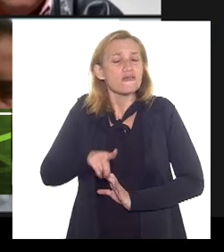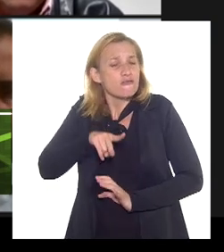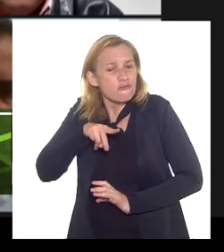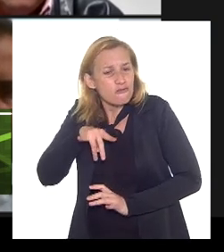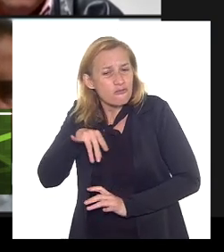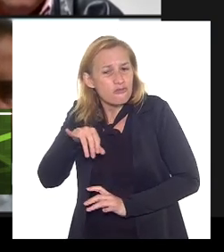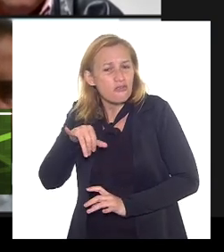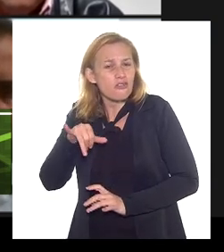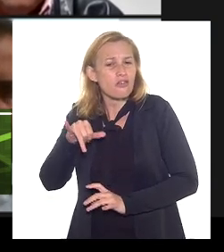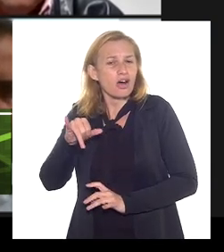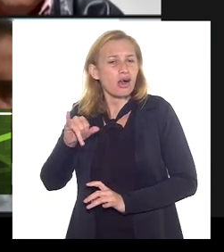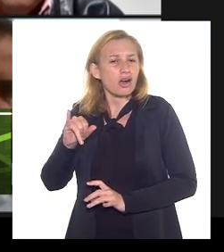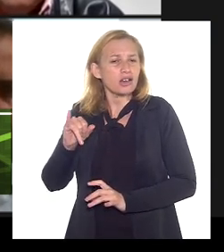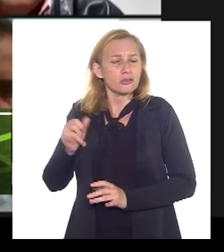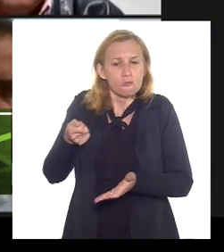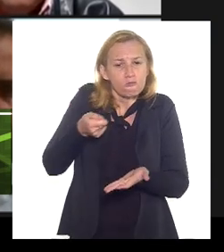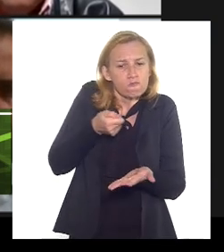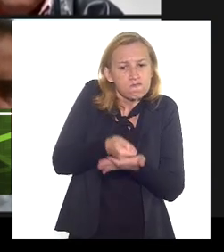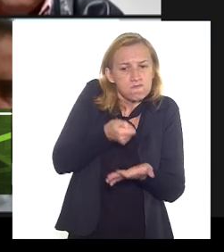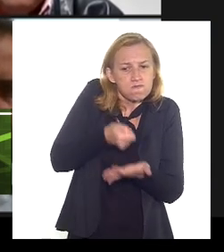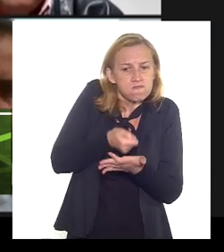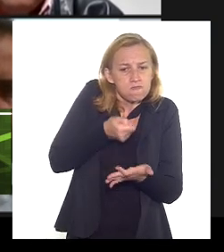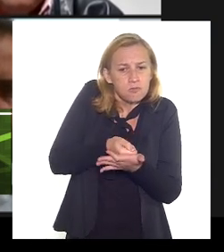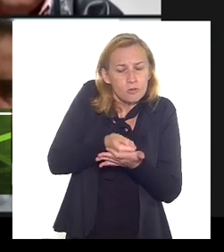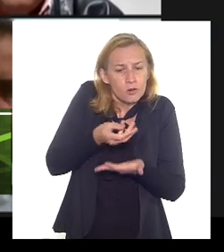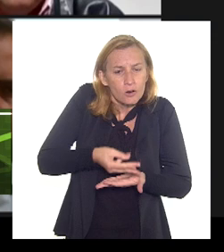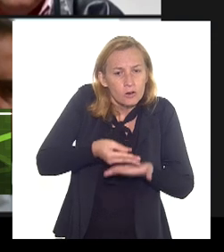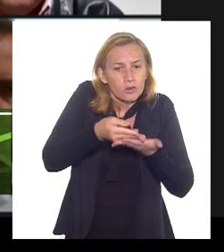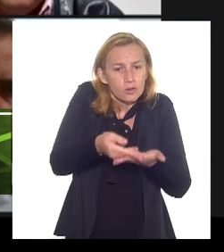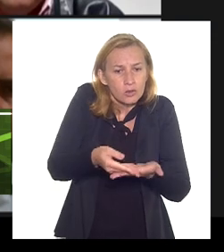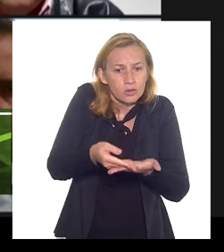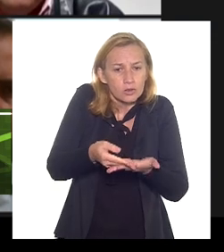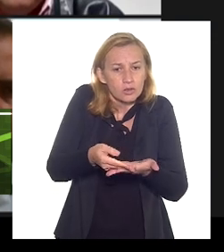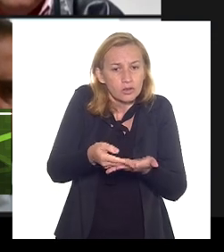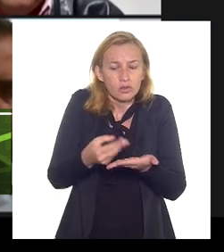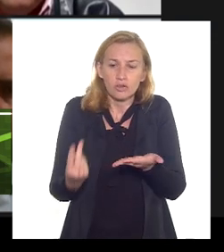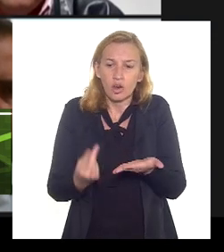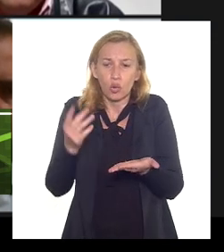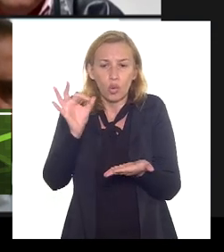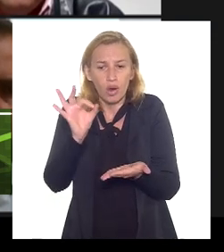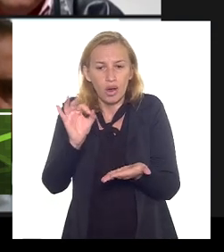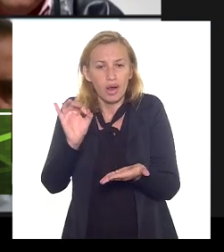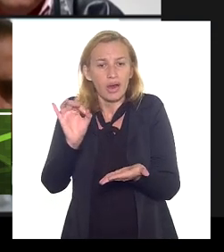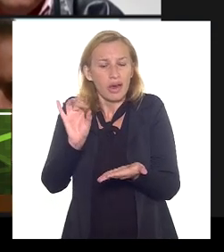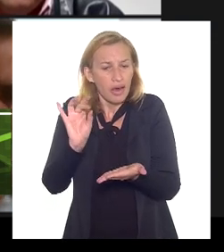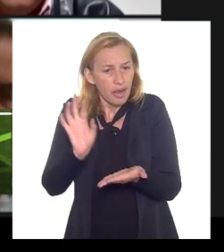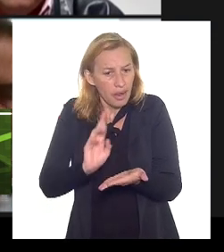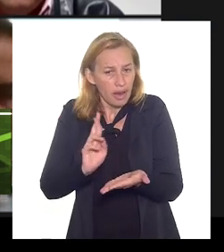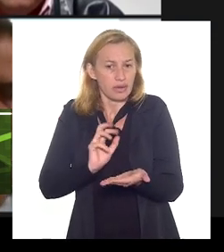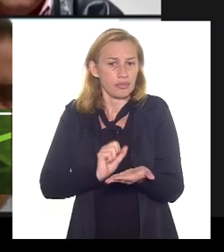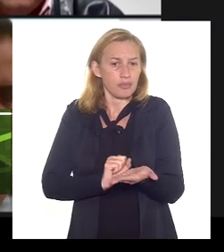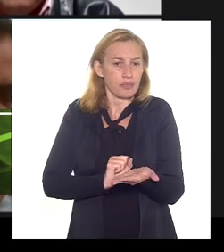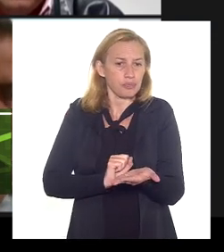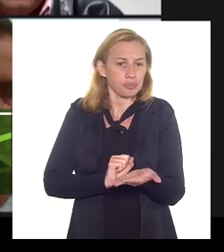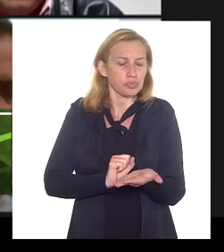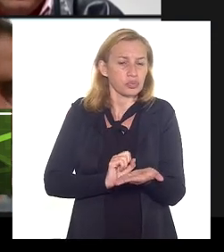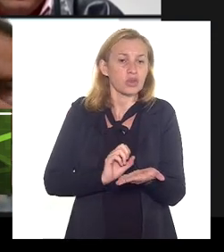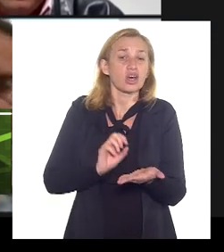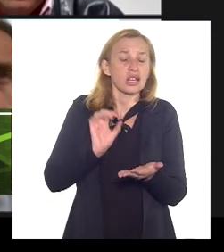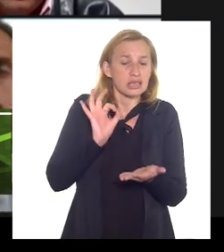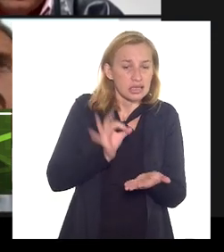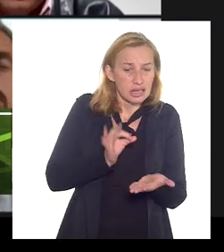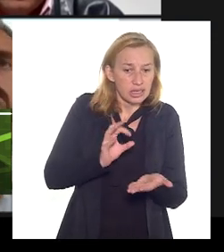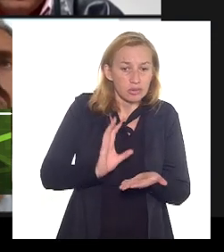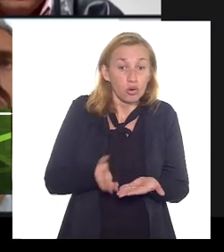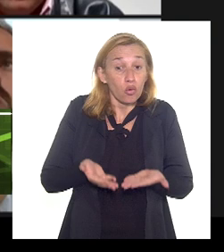ser obrigado a fornecer garantias reais de abandono obviamente que ao fornecer as